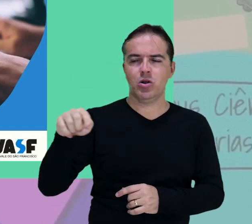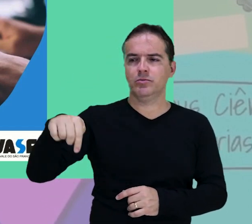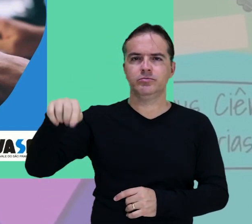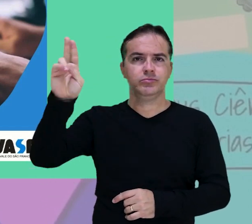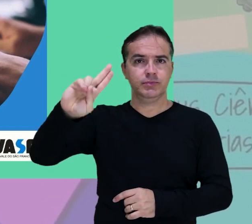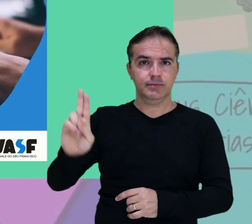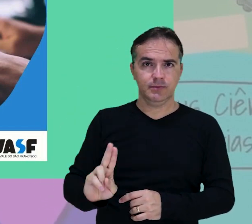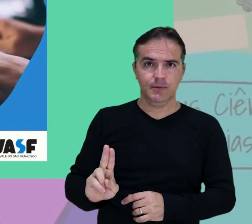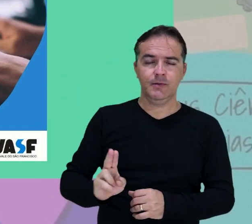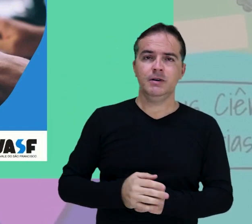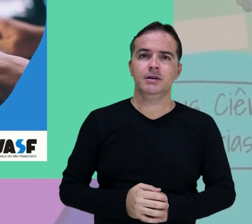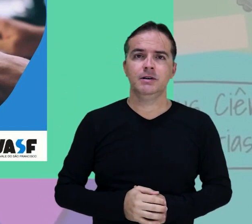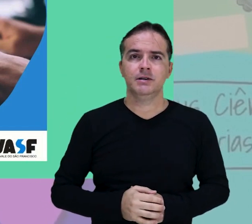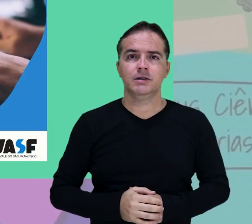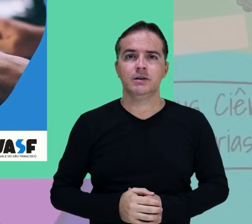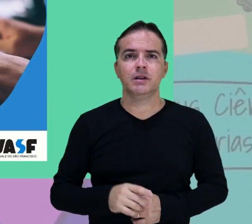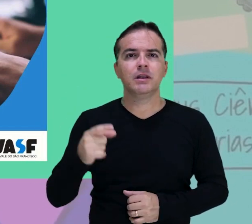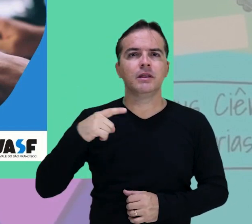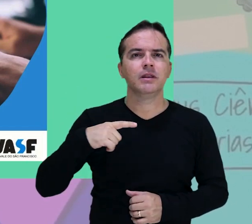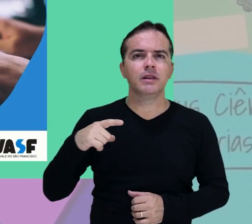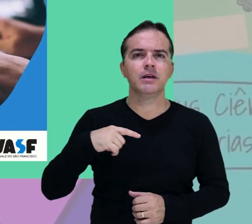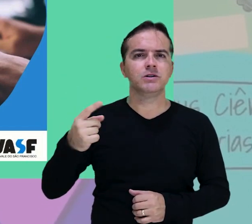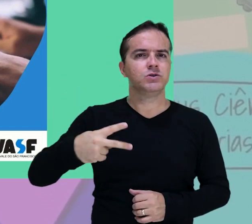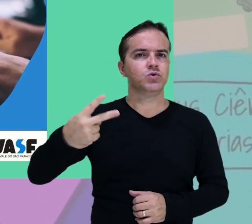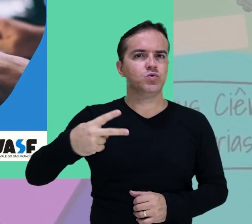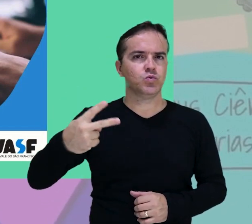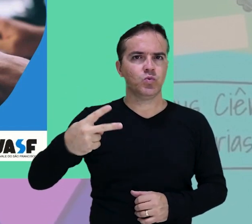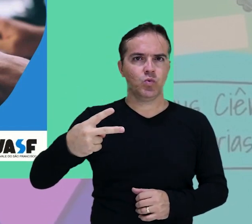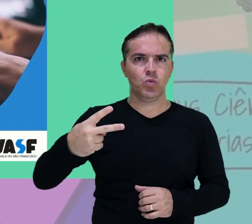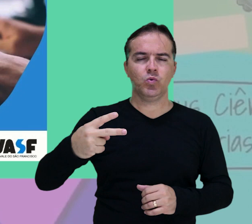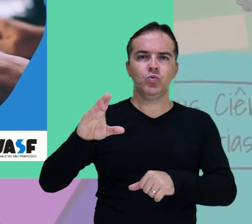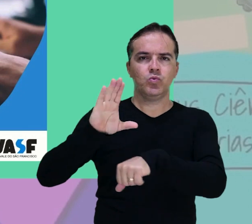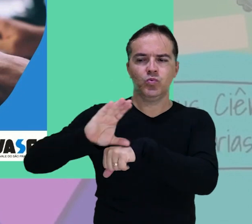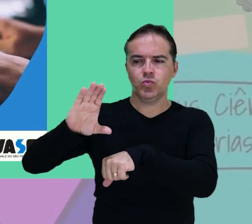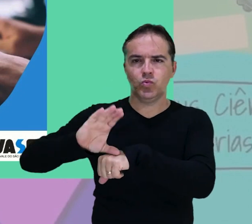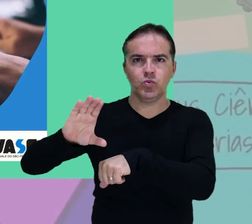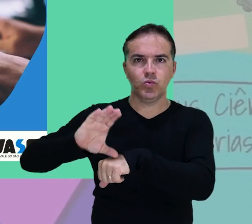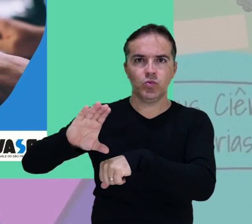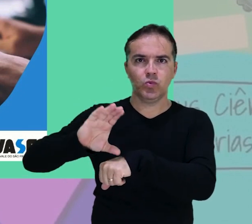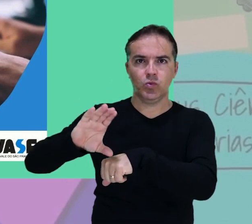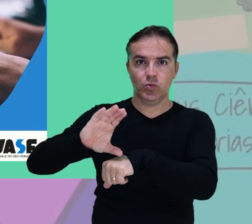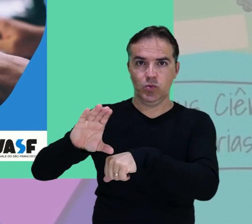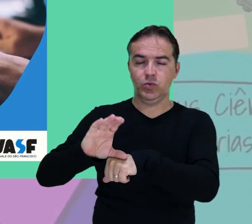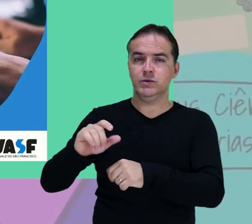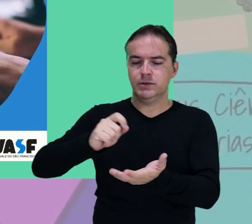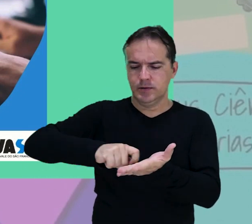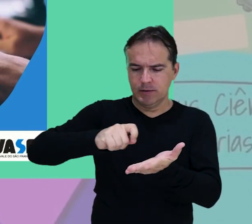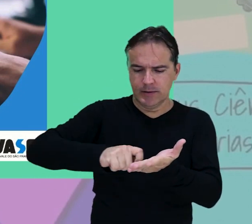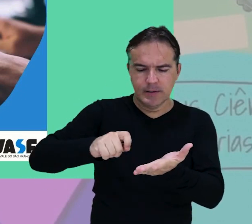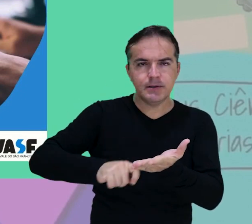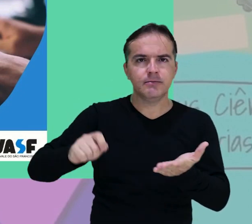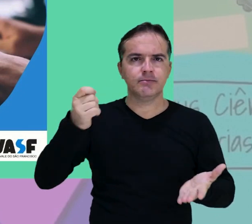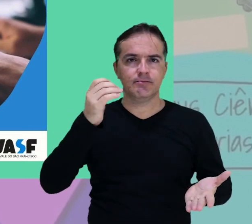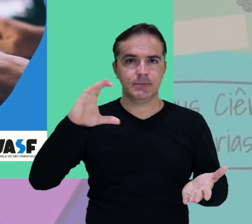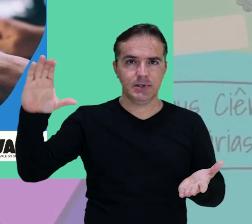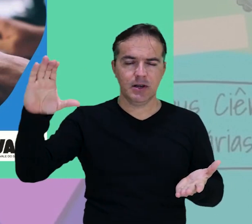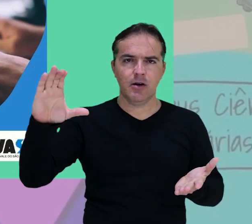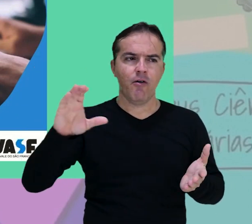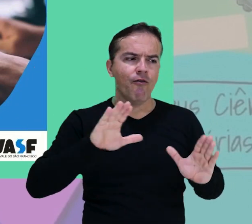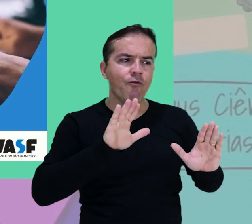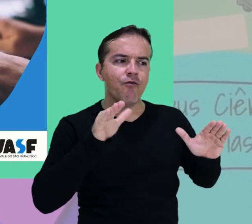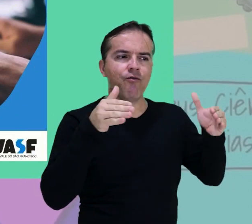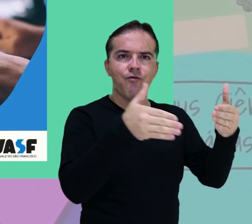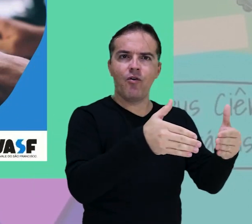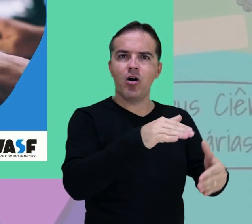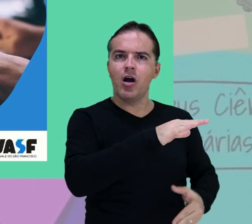do Vale do São Francisco realiza a segunda edição do curso de escrita científica, dirigido a estudantes